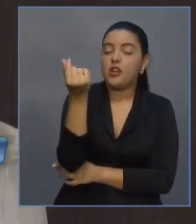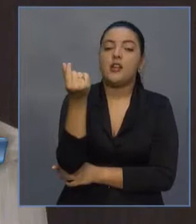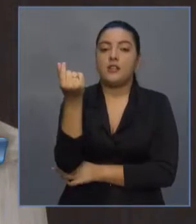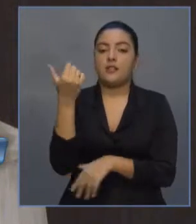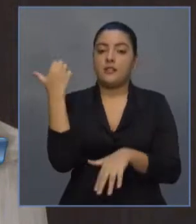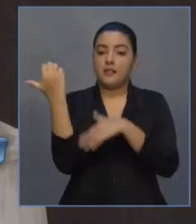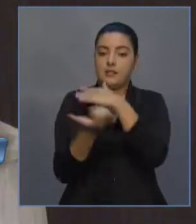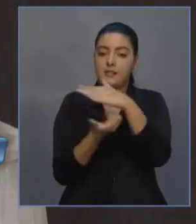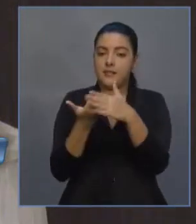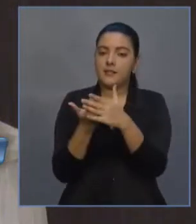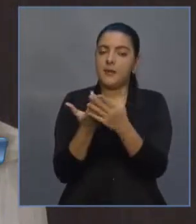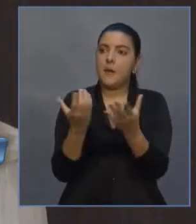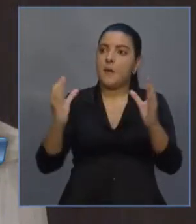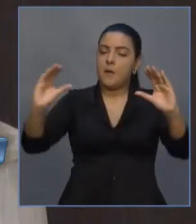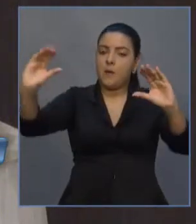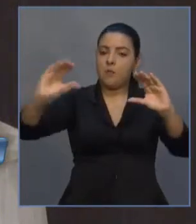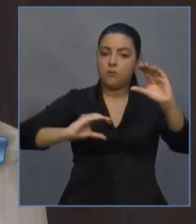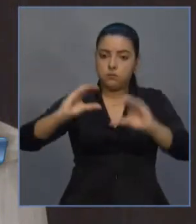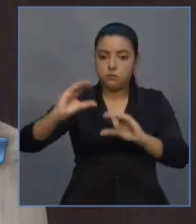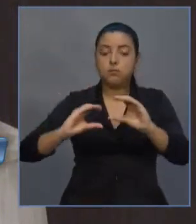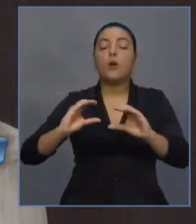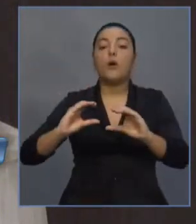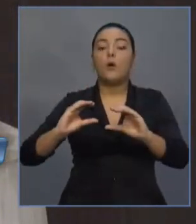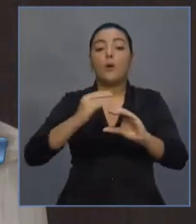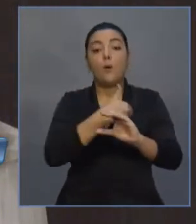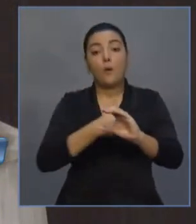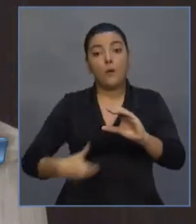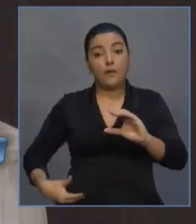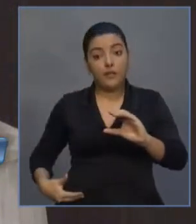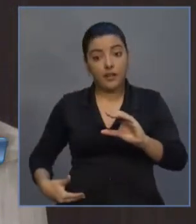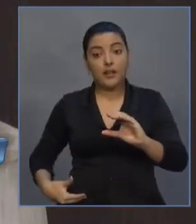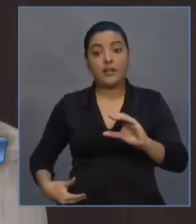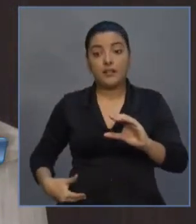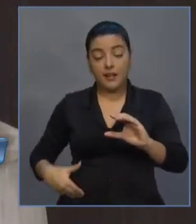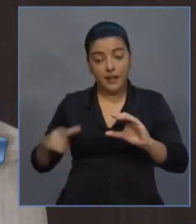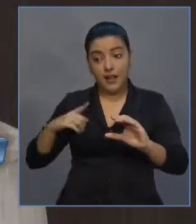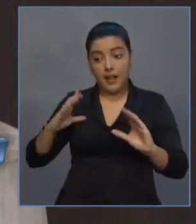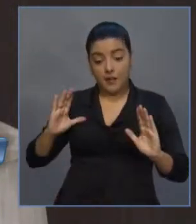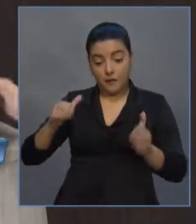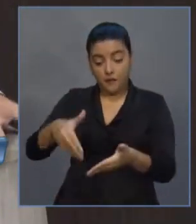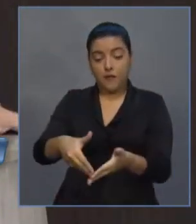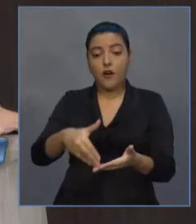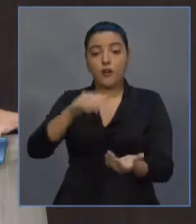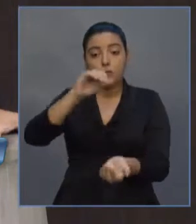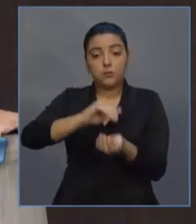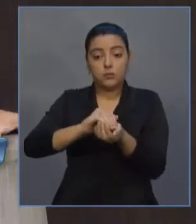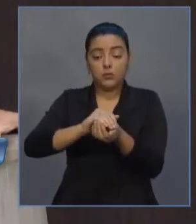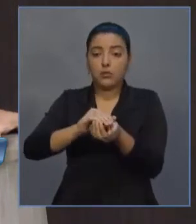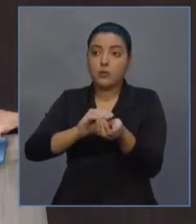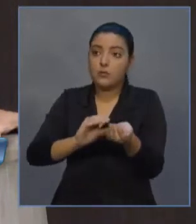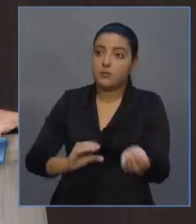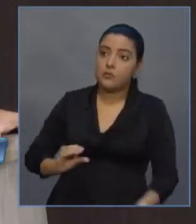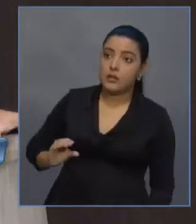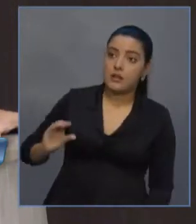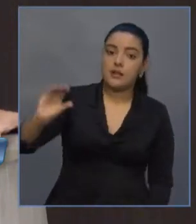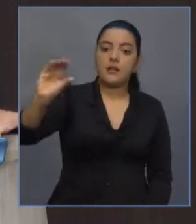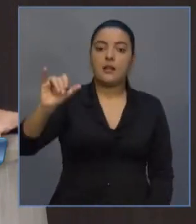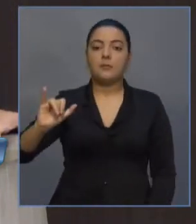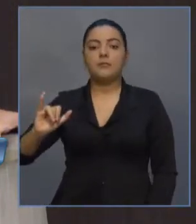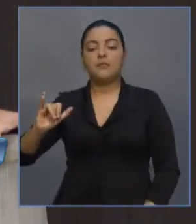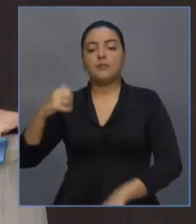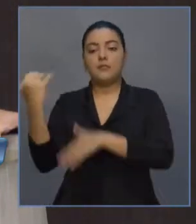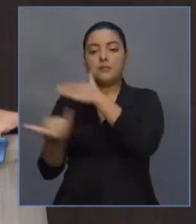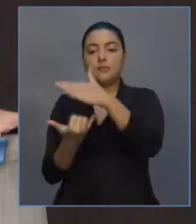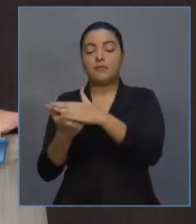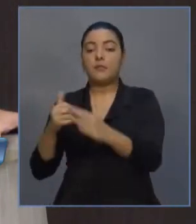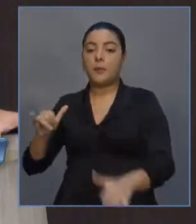que é arrecadado pelo poder público, compõe o Tesouro Estadual e vai para o caixa das empresas para fazer